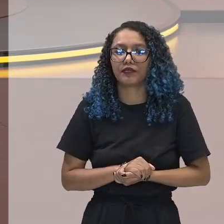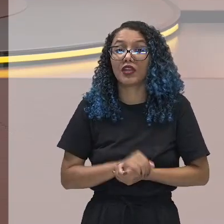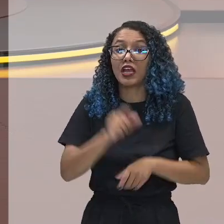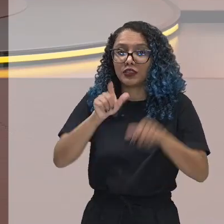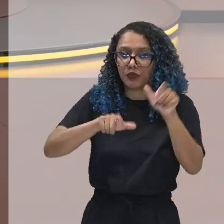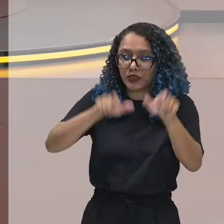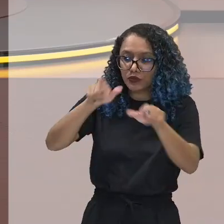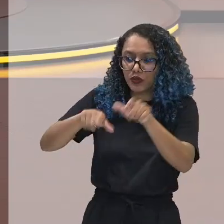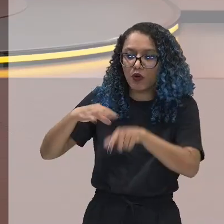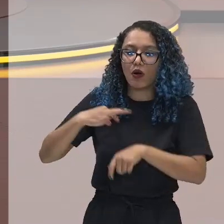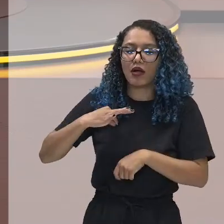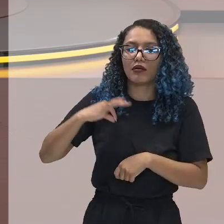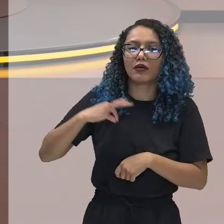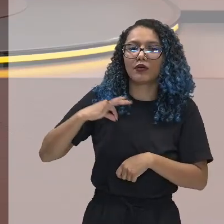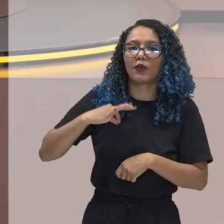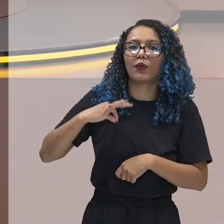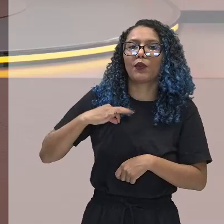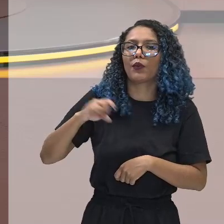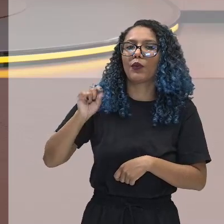voluntários aí na